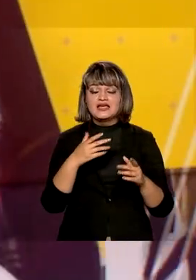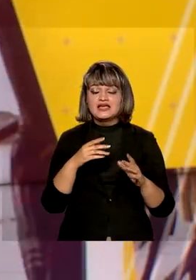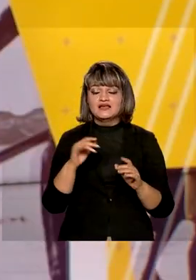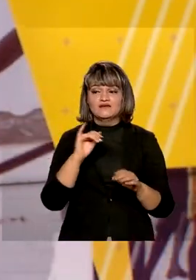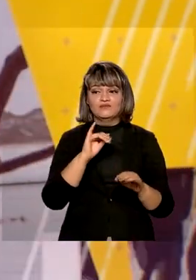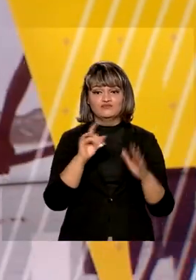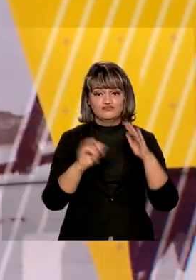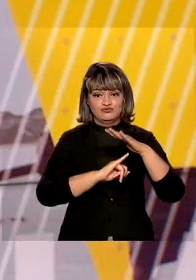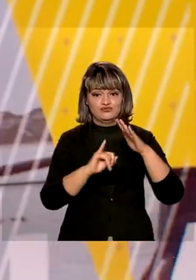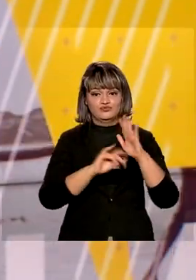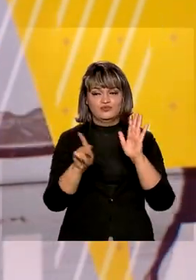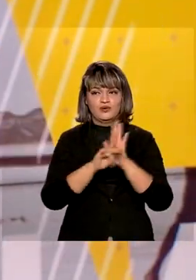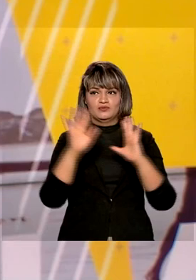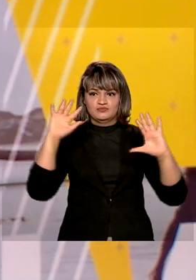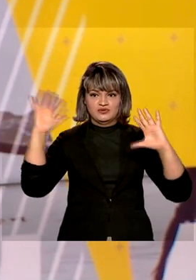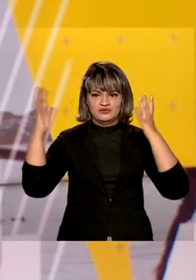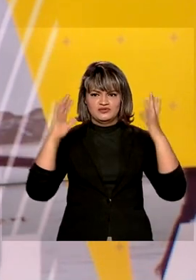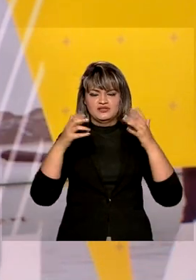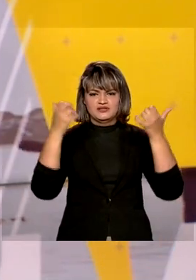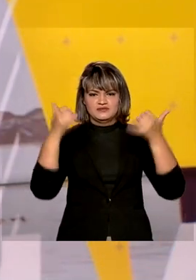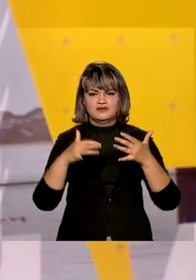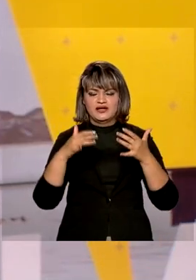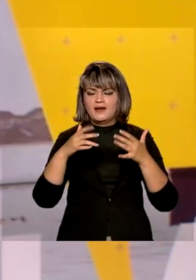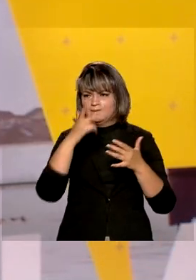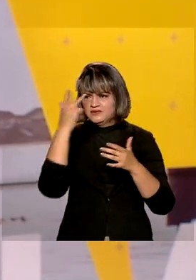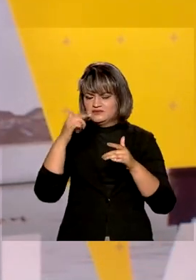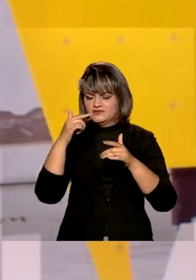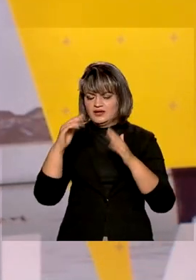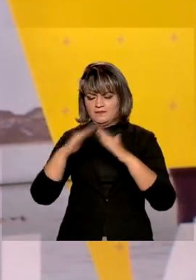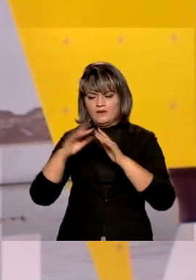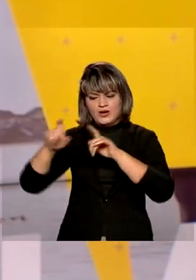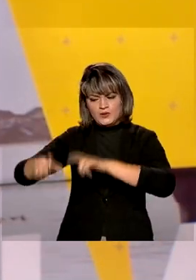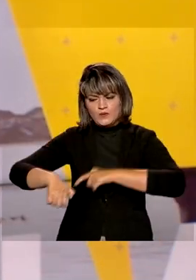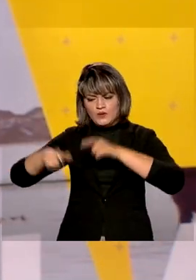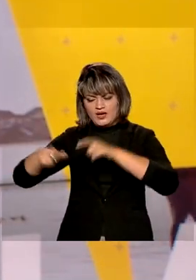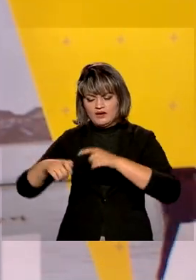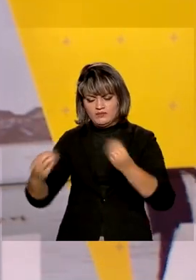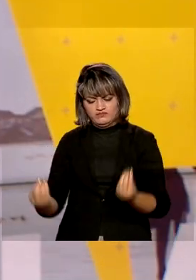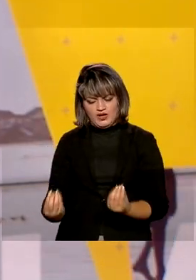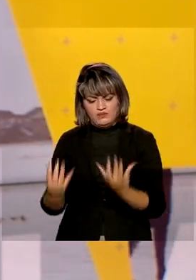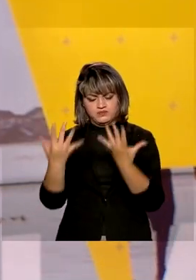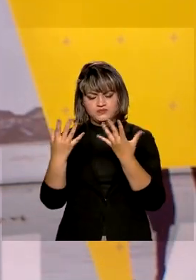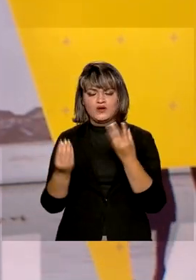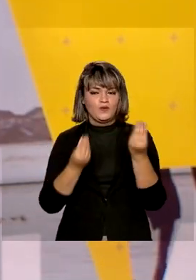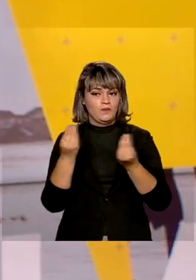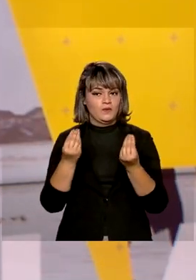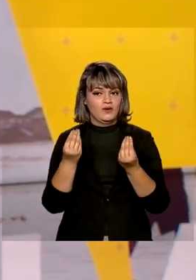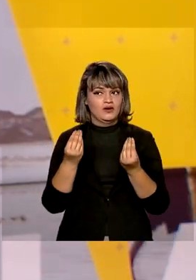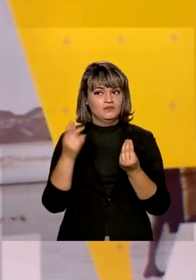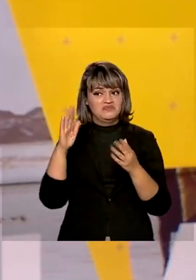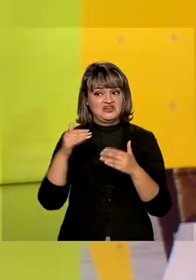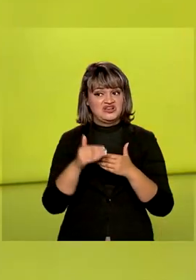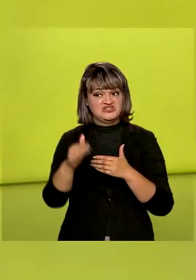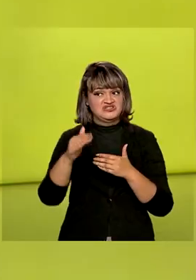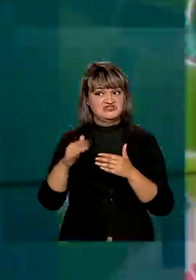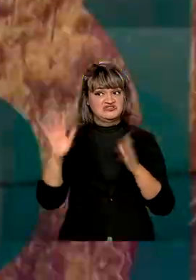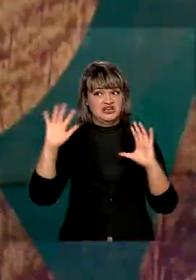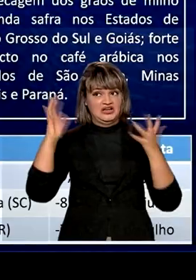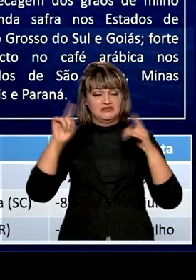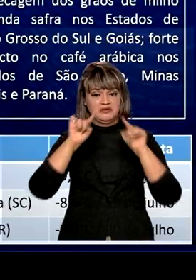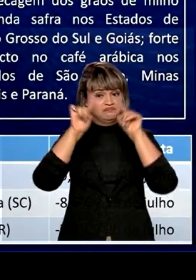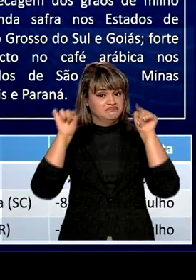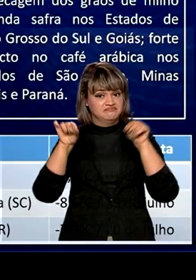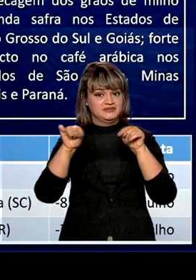divulgou um estudo que vai ajudar quem vive no campo a planejar a produção agrícola, considerando as incertezas do clima.